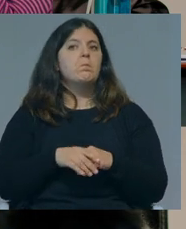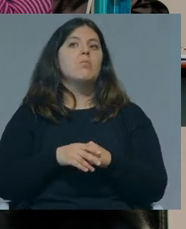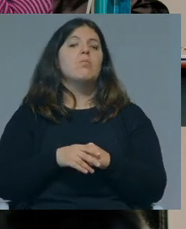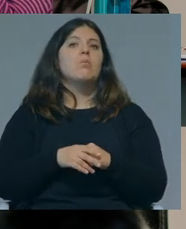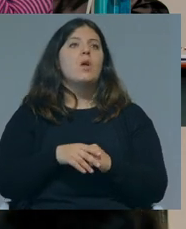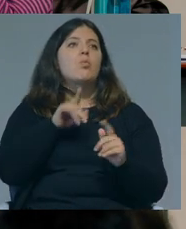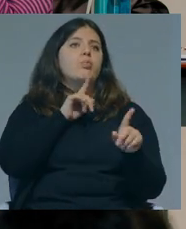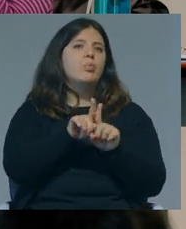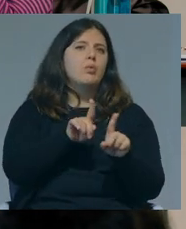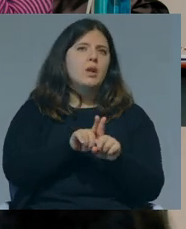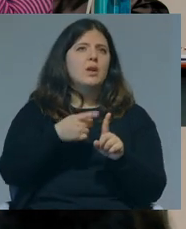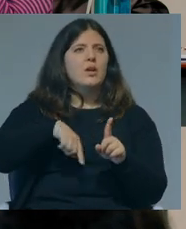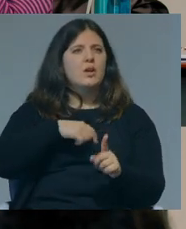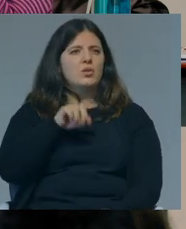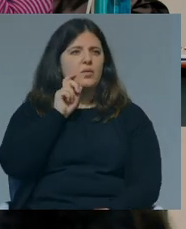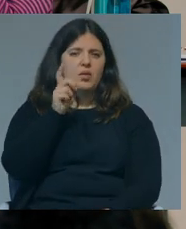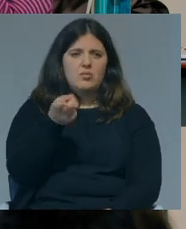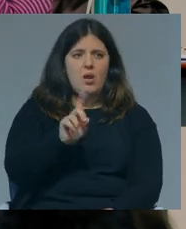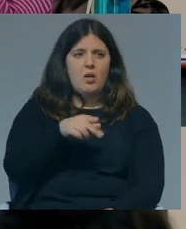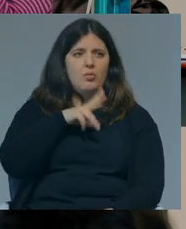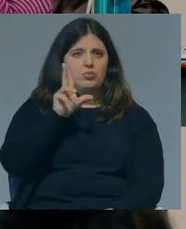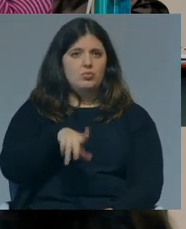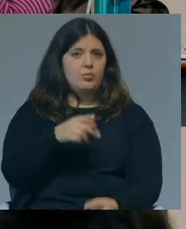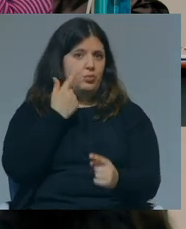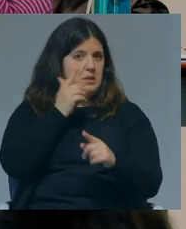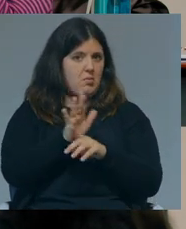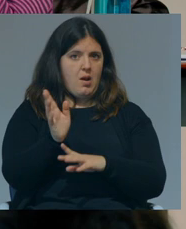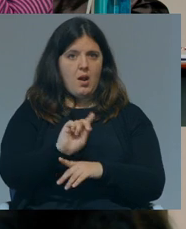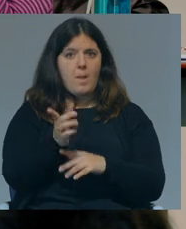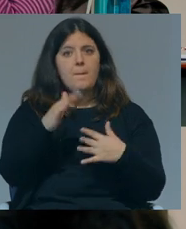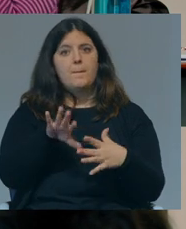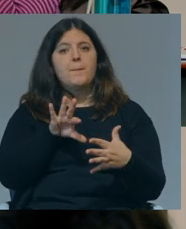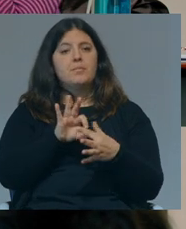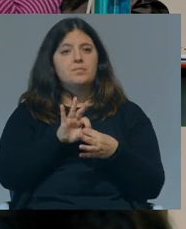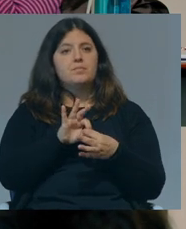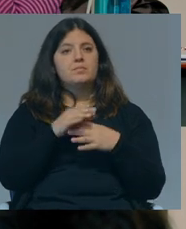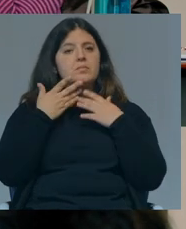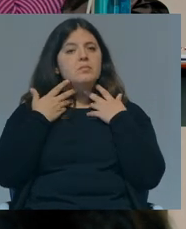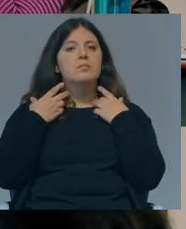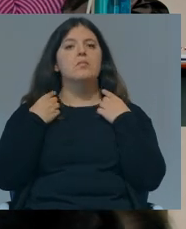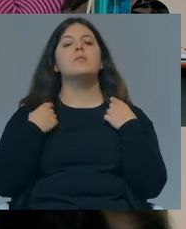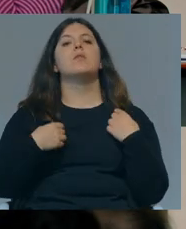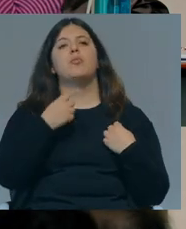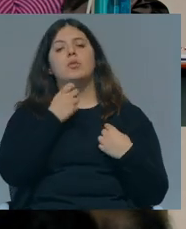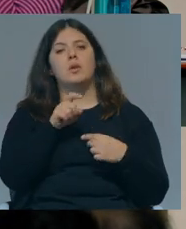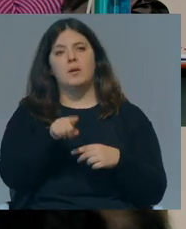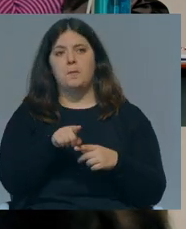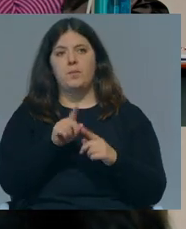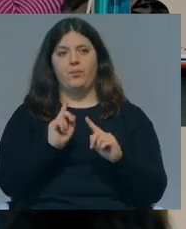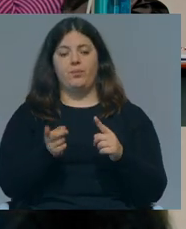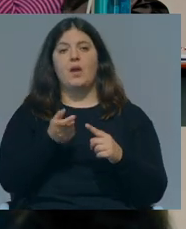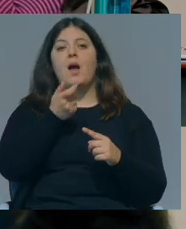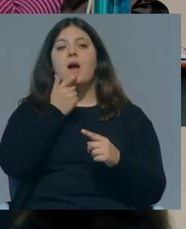não é uma política que nós defendemos, para Portugal, por exemplo. A questão que eu estava a querer levantar aqui era se